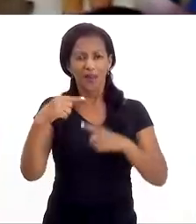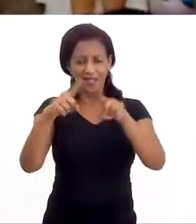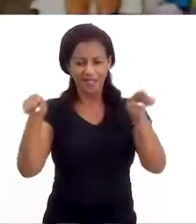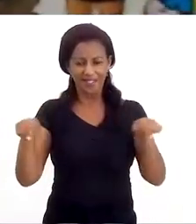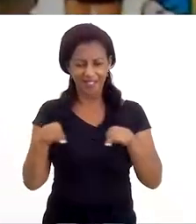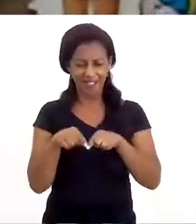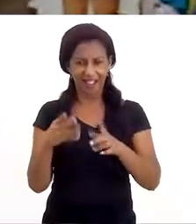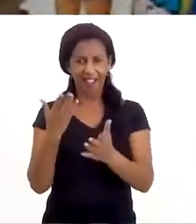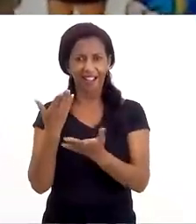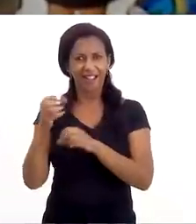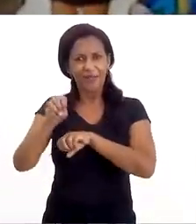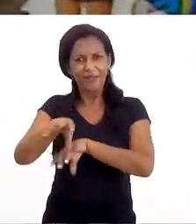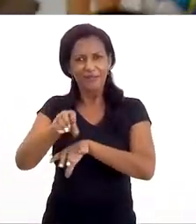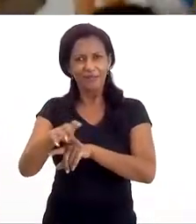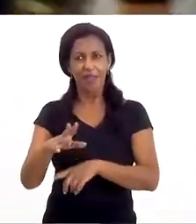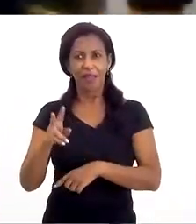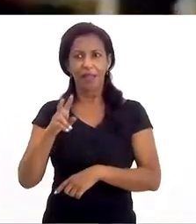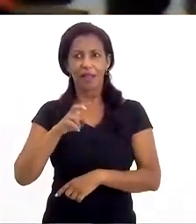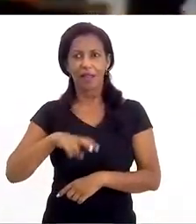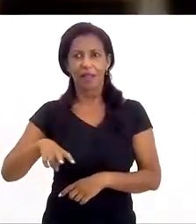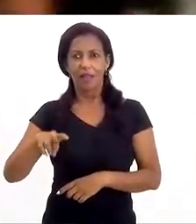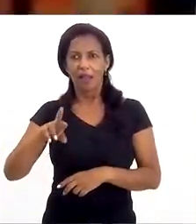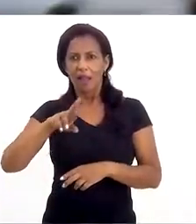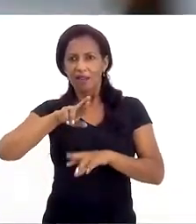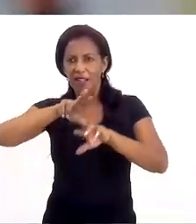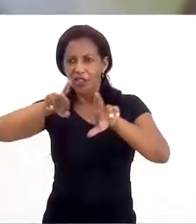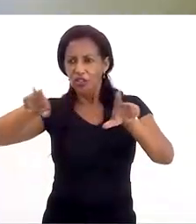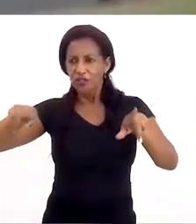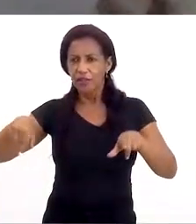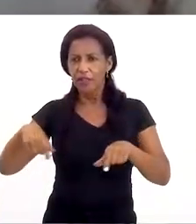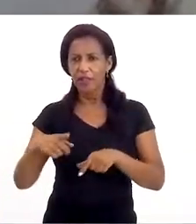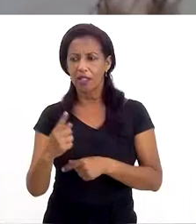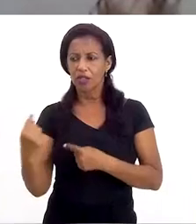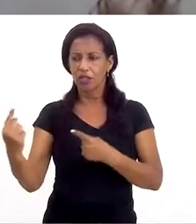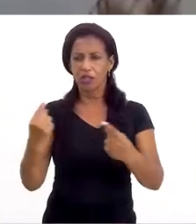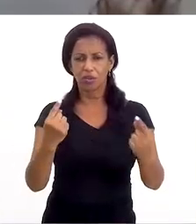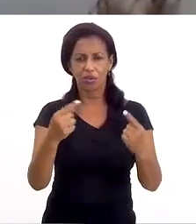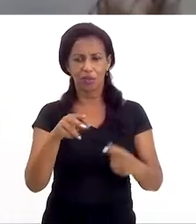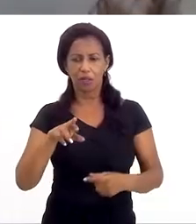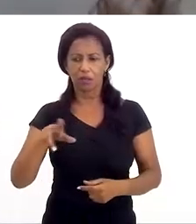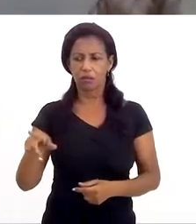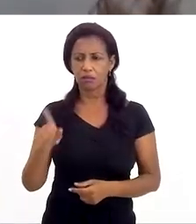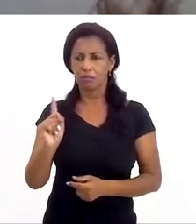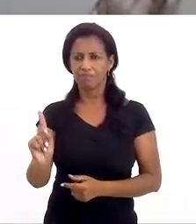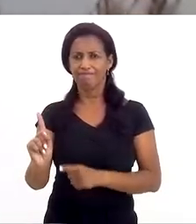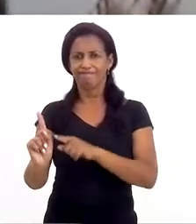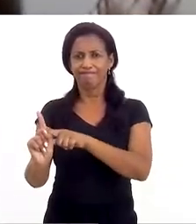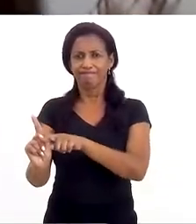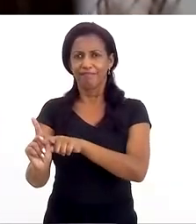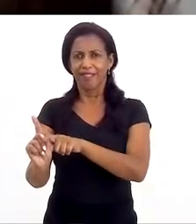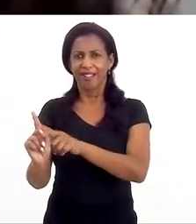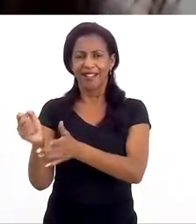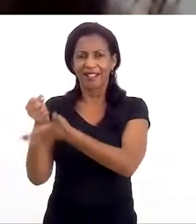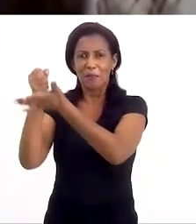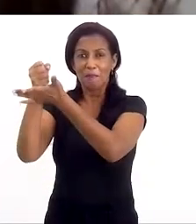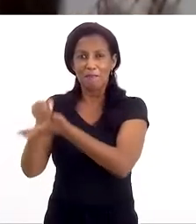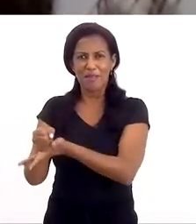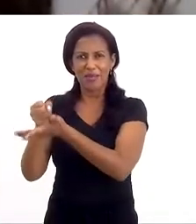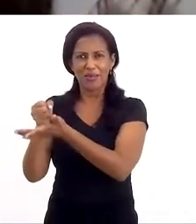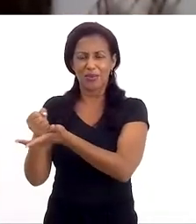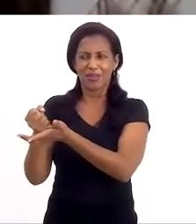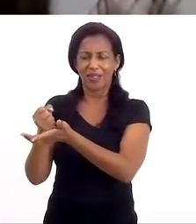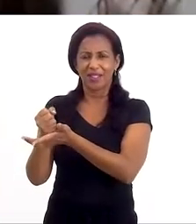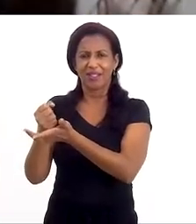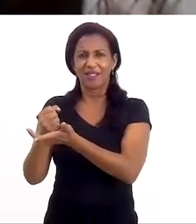exemplo, uma sala de aula. A criança está sempre diferente das demais crianças. Ela está carregando um peso, e